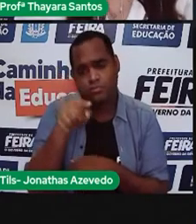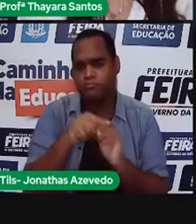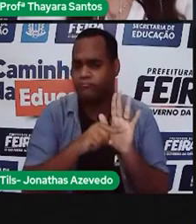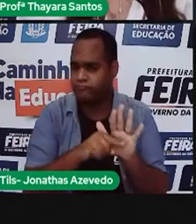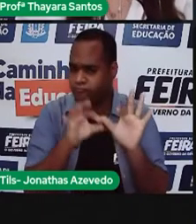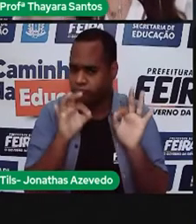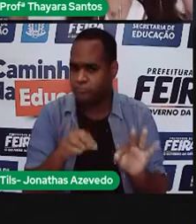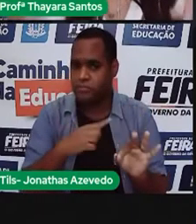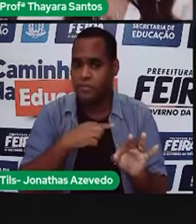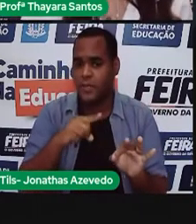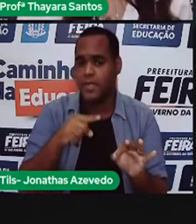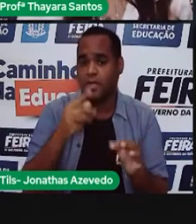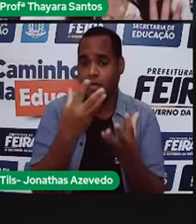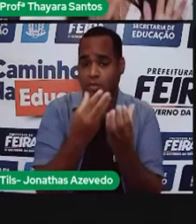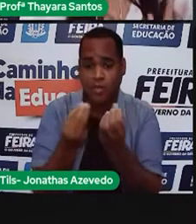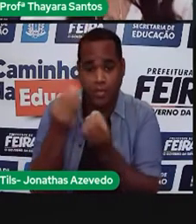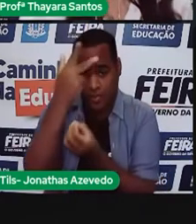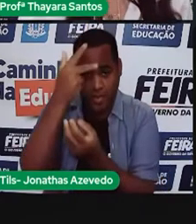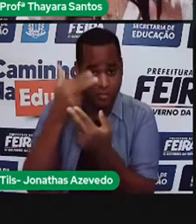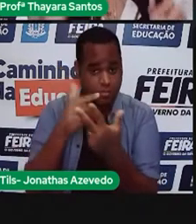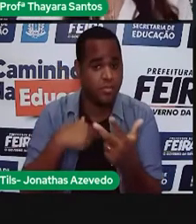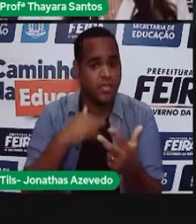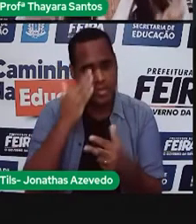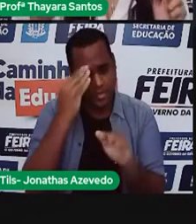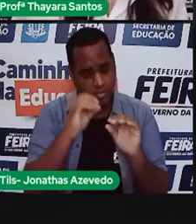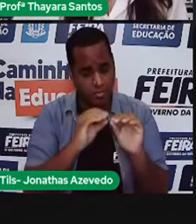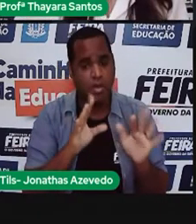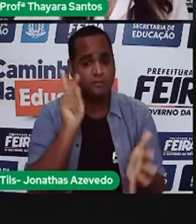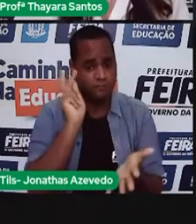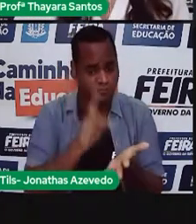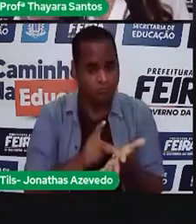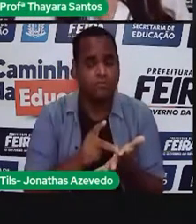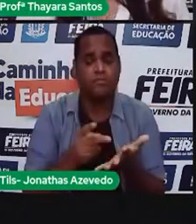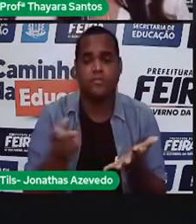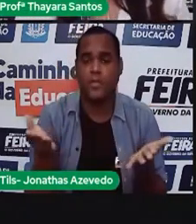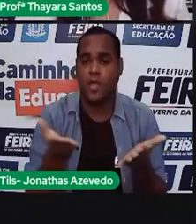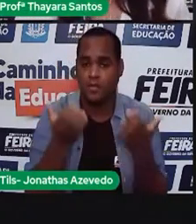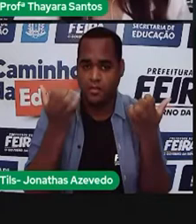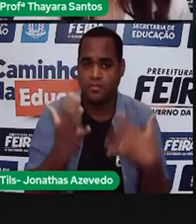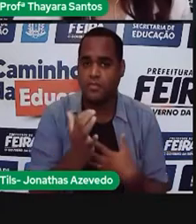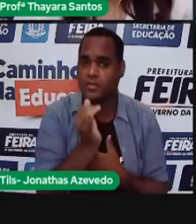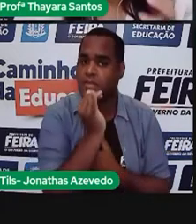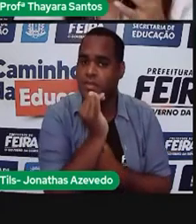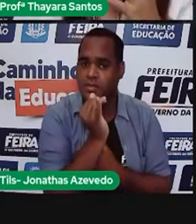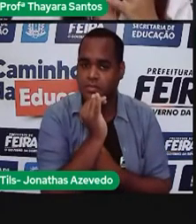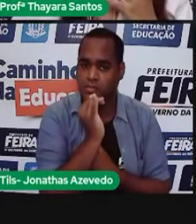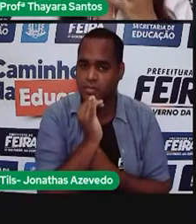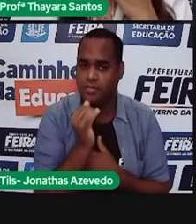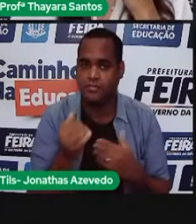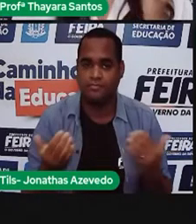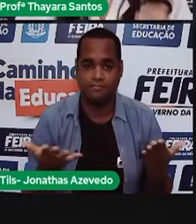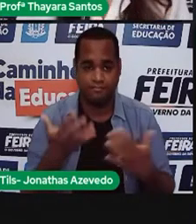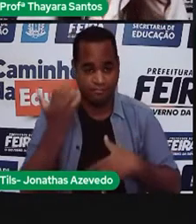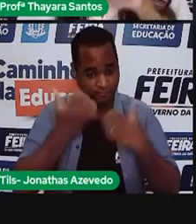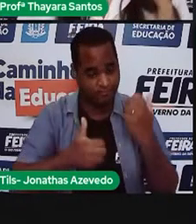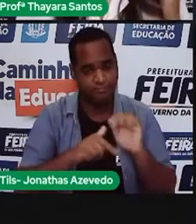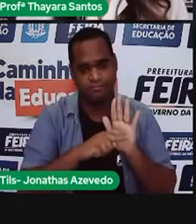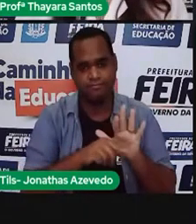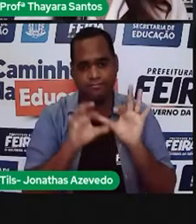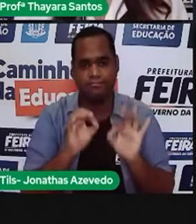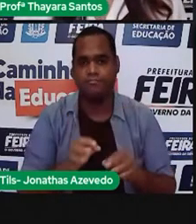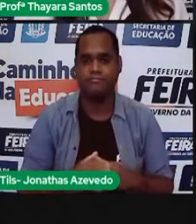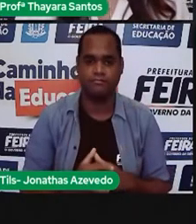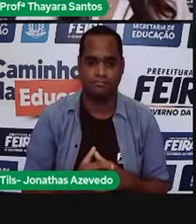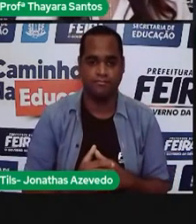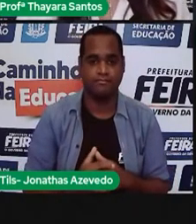acredito que muitos de vocês, eu só entendo isso na prática. E é por isso que a gente vai para um exemplo daqui a pouquinho. Antes da gente ir